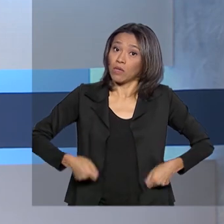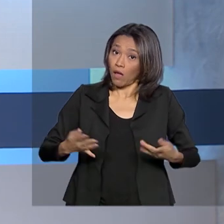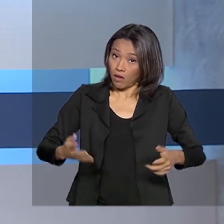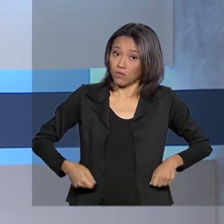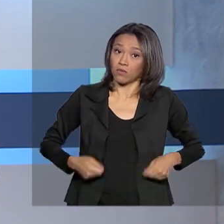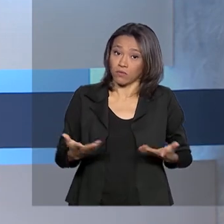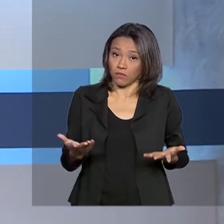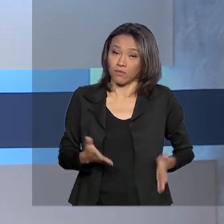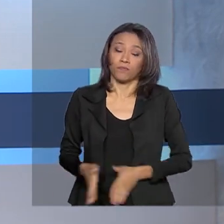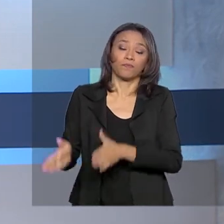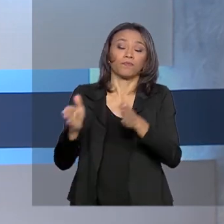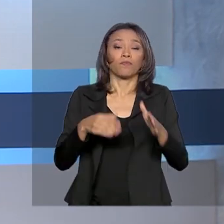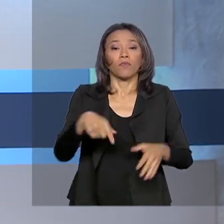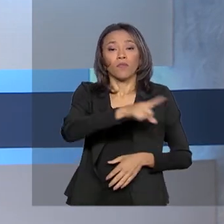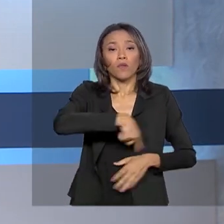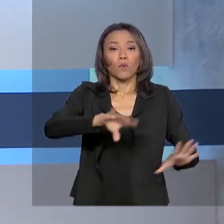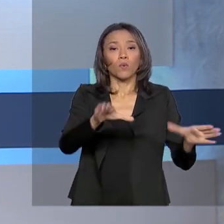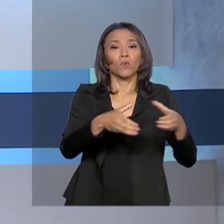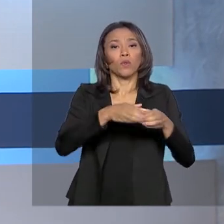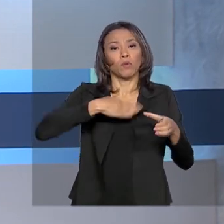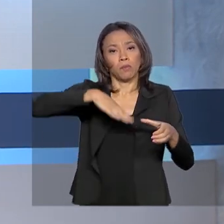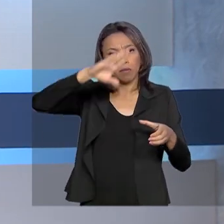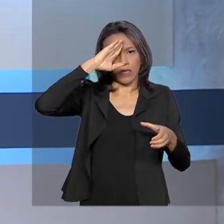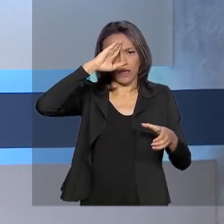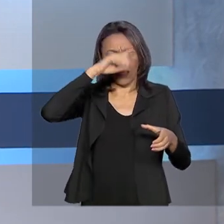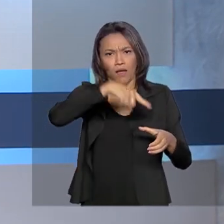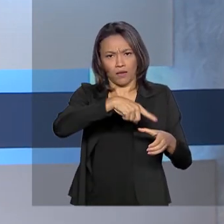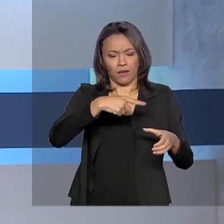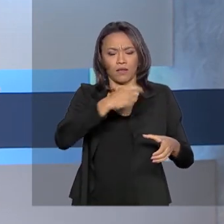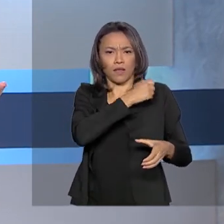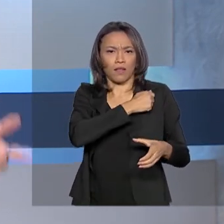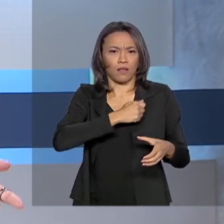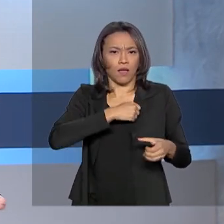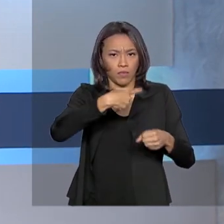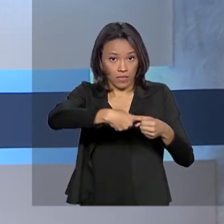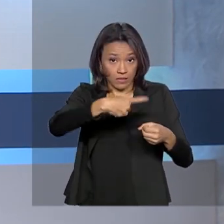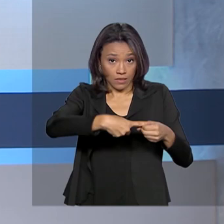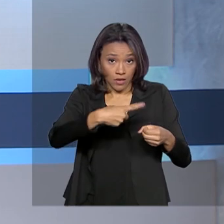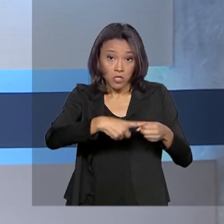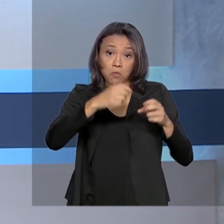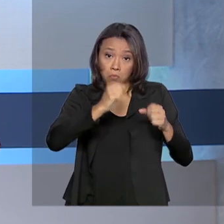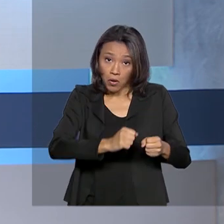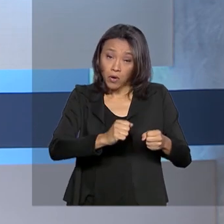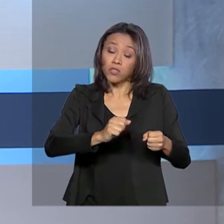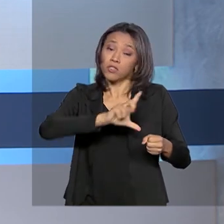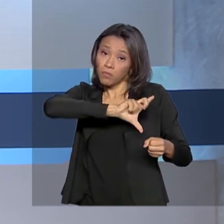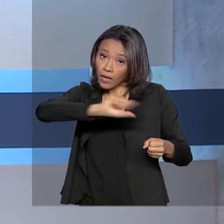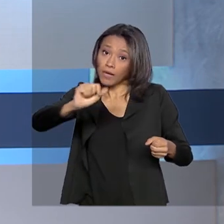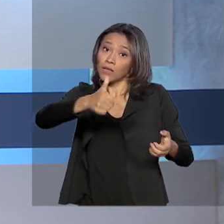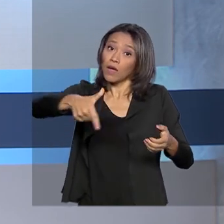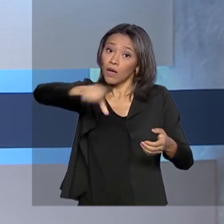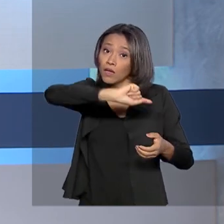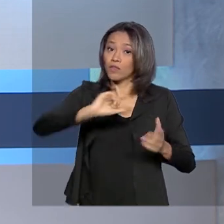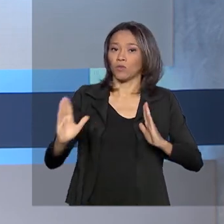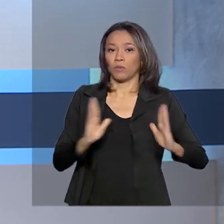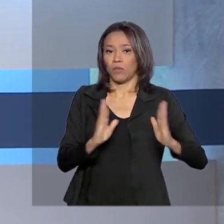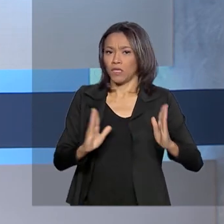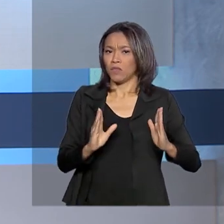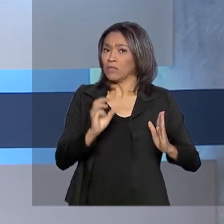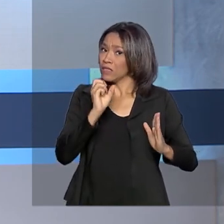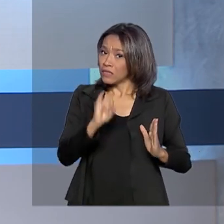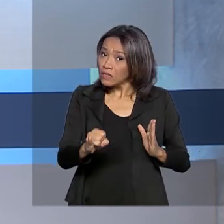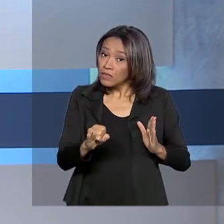Os militares que cumprem quarentena em Anápolis podem ser liberados antes do prazo, caso os exames continuem